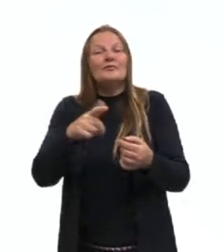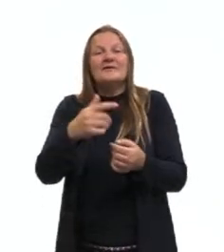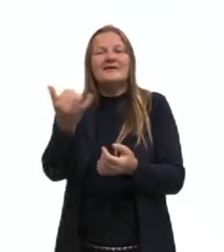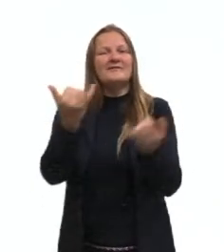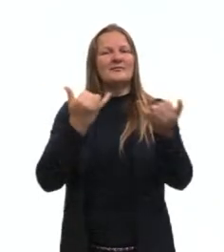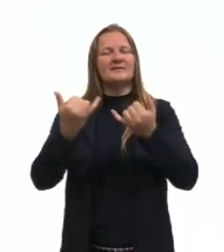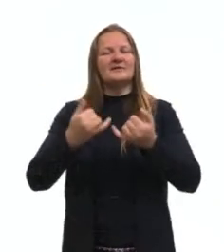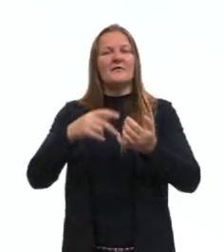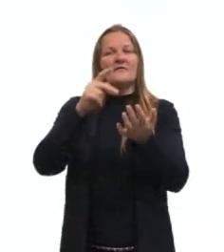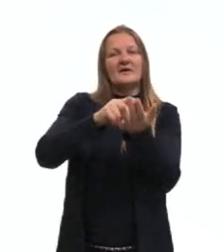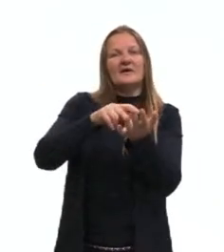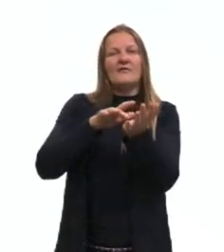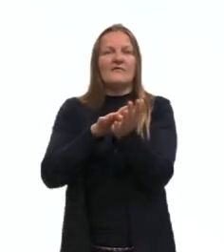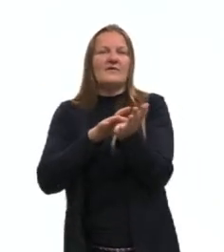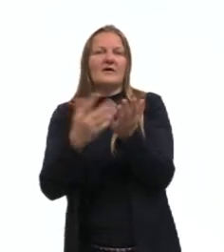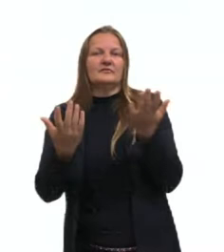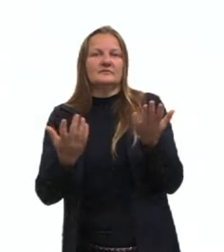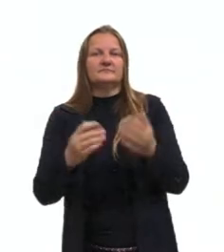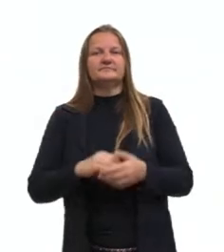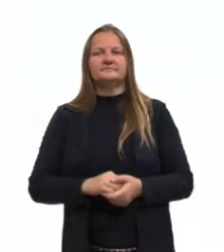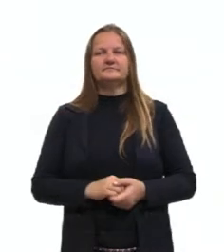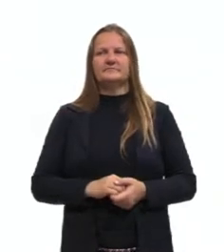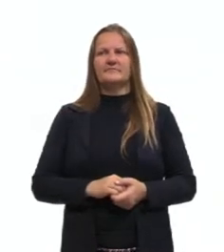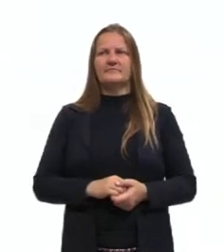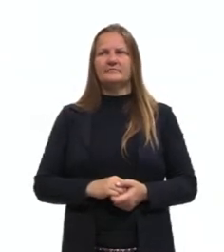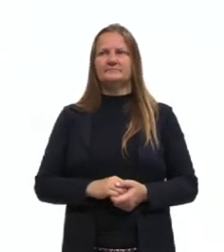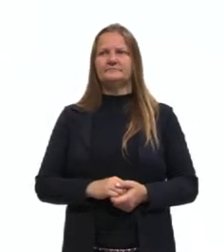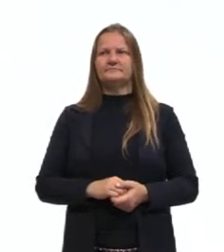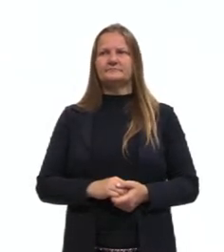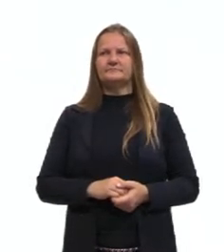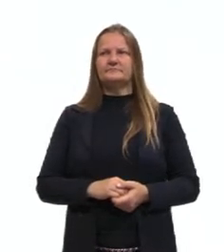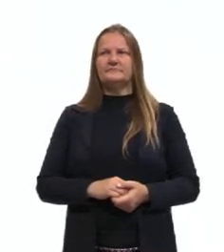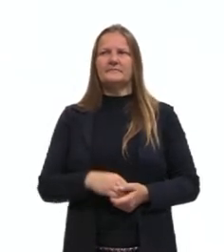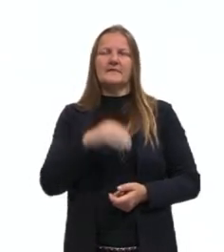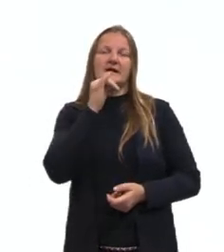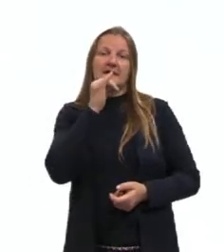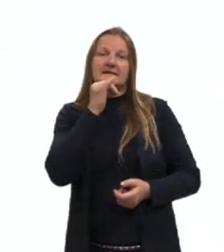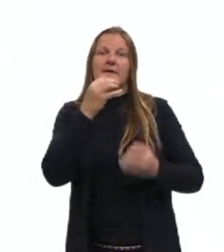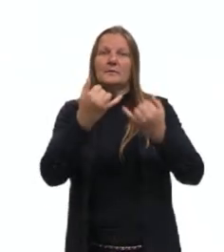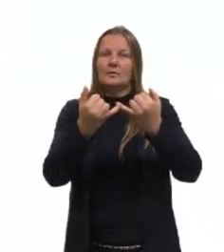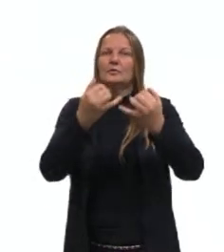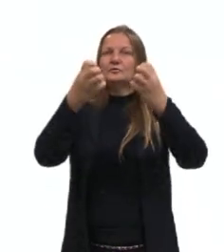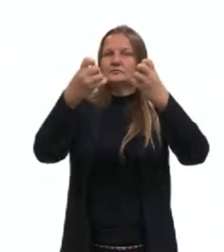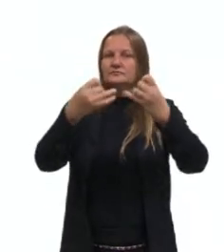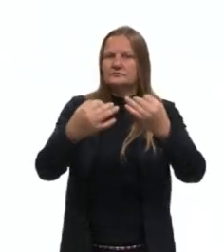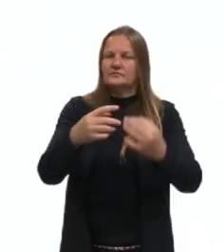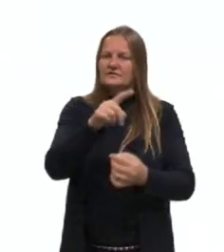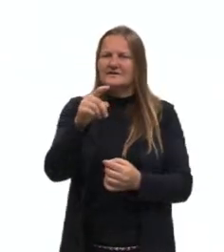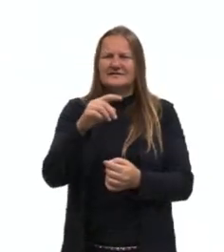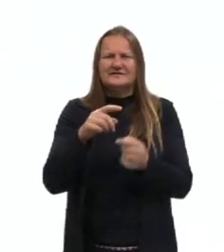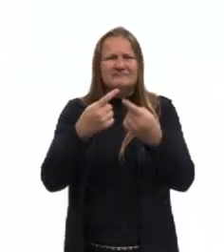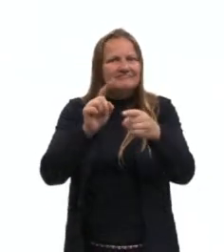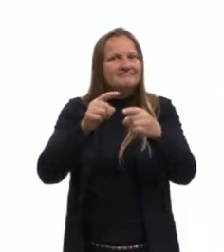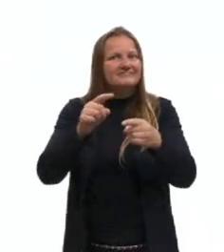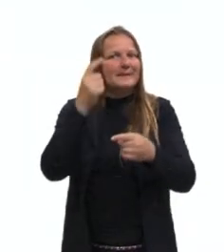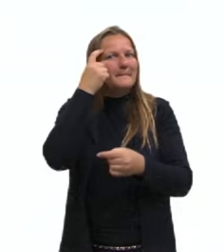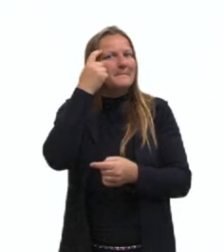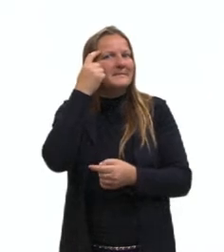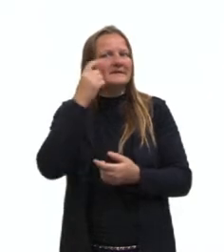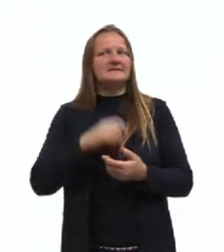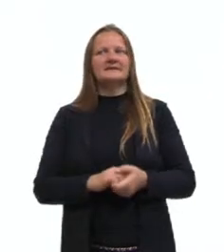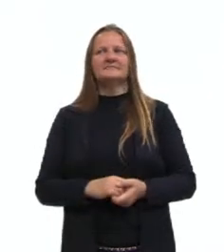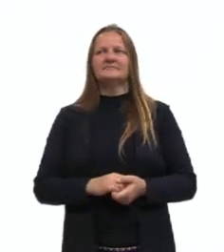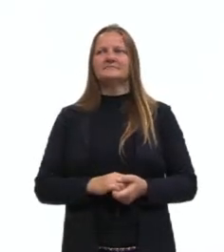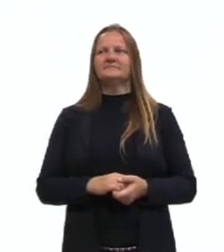se essa sentença, ela é verdadeira ou se ela é falsa. Mas eu trouxe alguns exemplos, então, de proposições